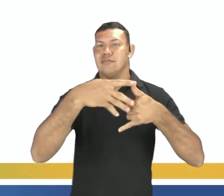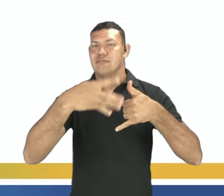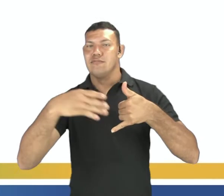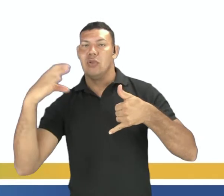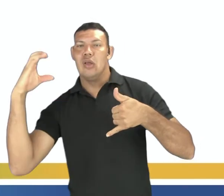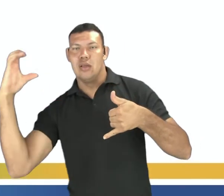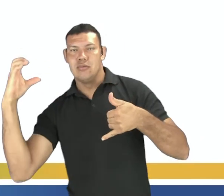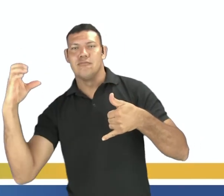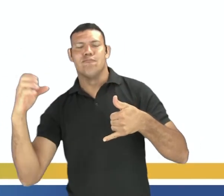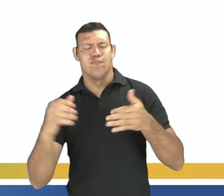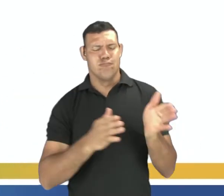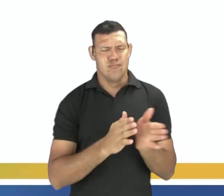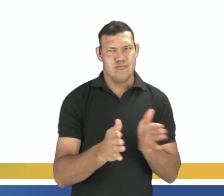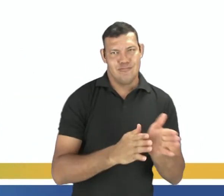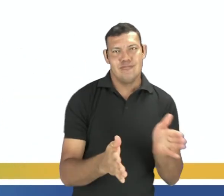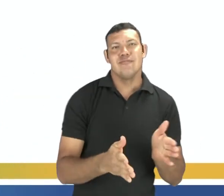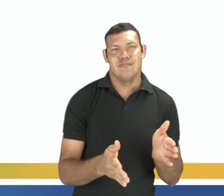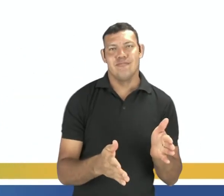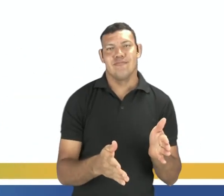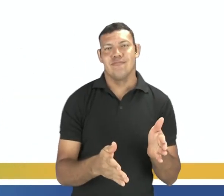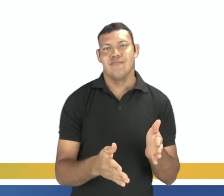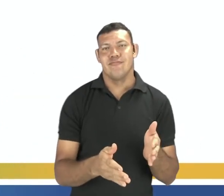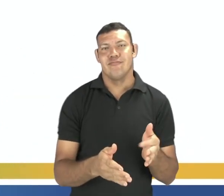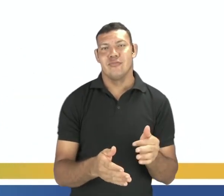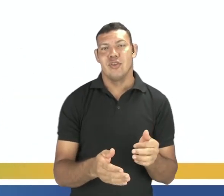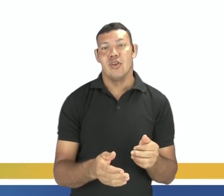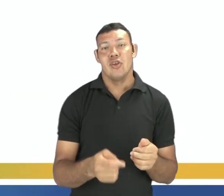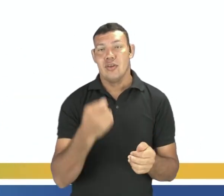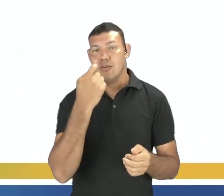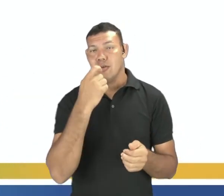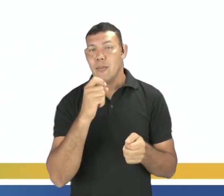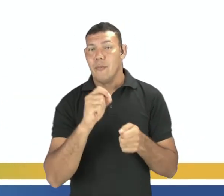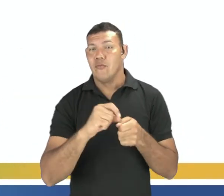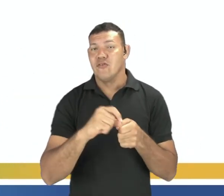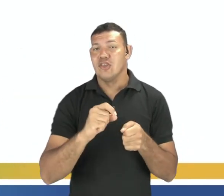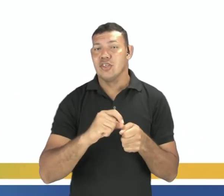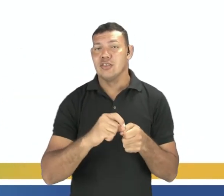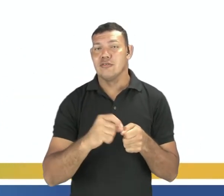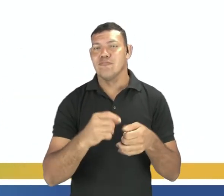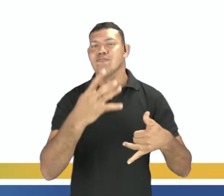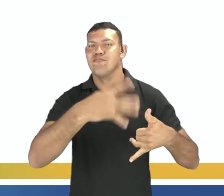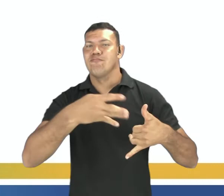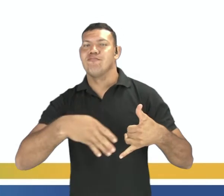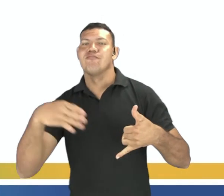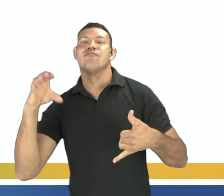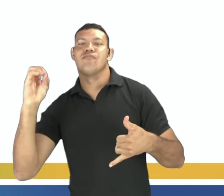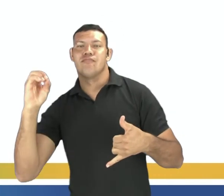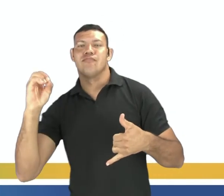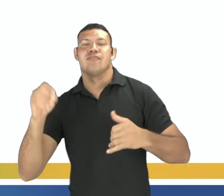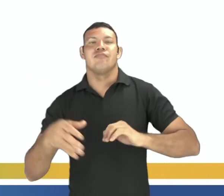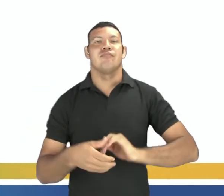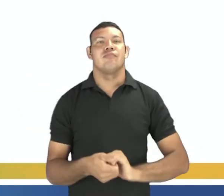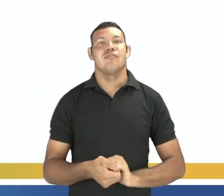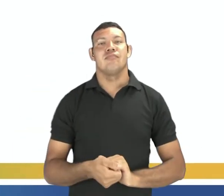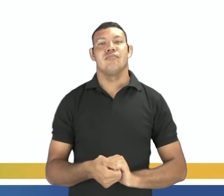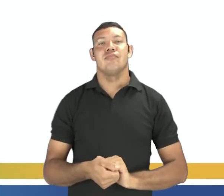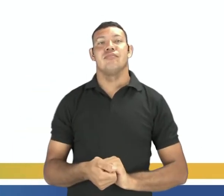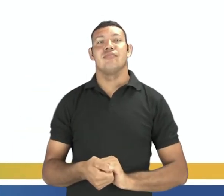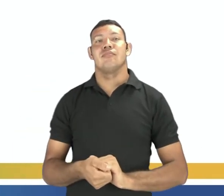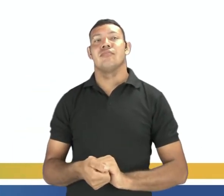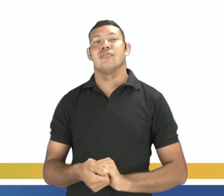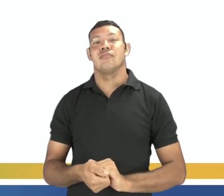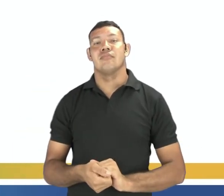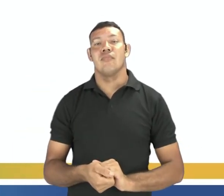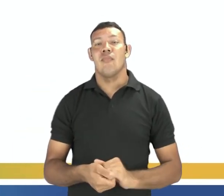desse processo nós temos a geração do oxigênio, certo? Vamos agora, então,